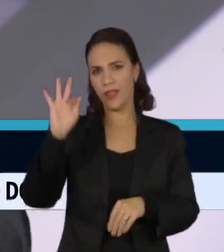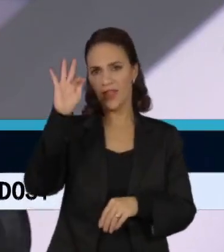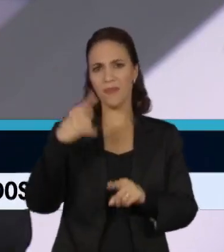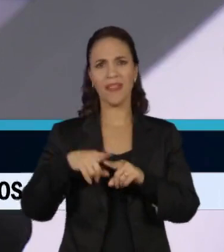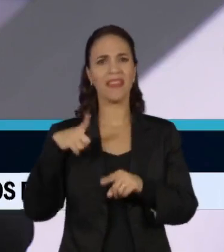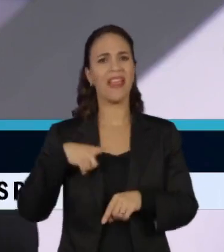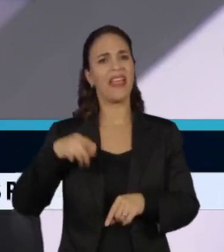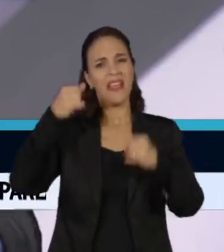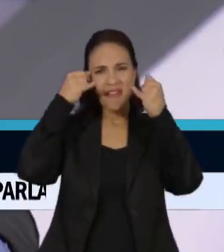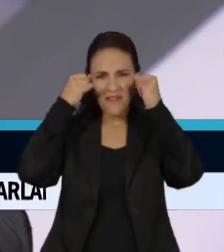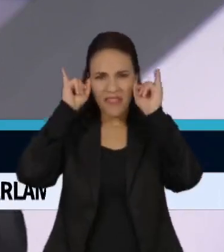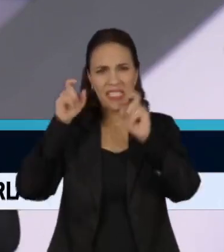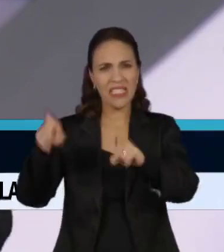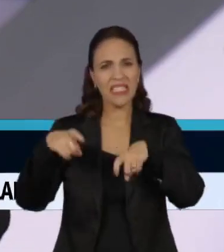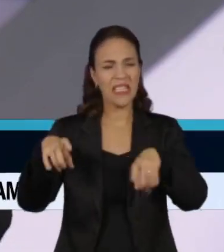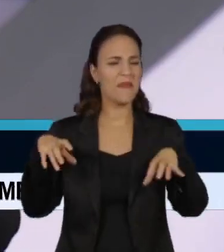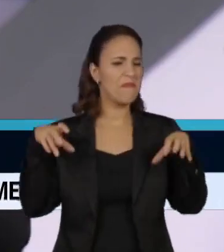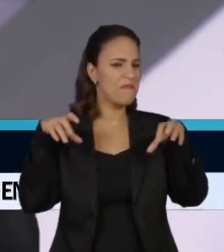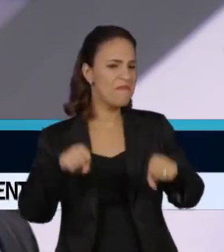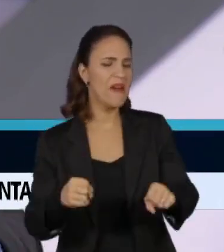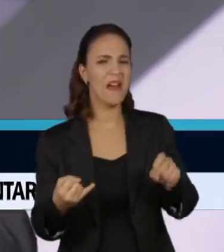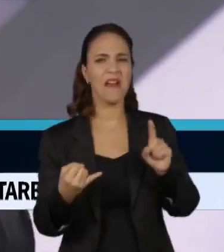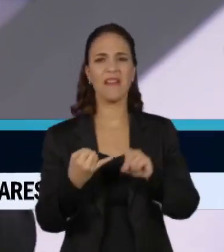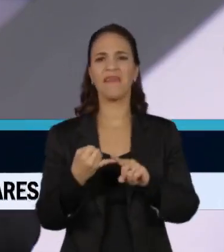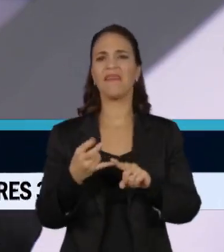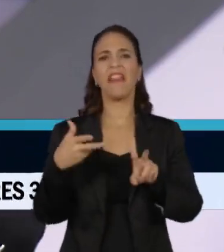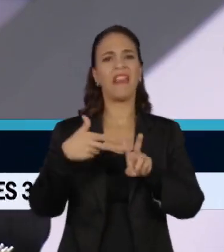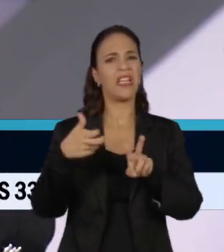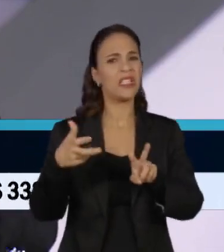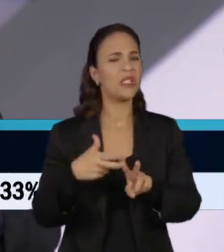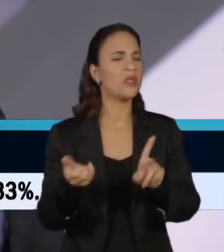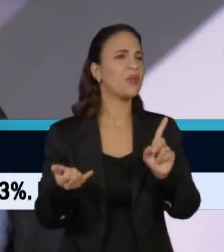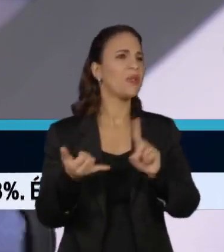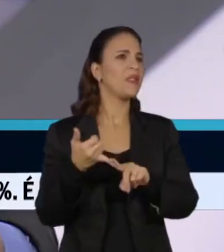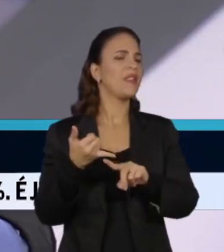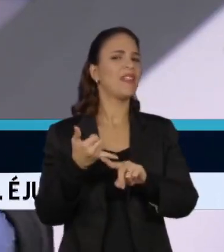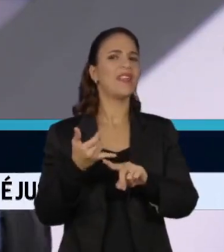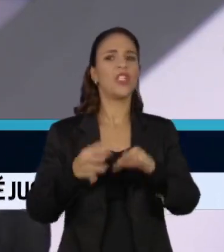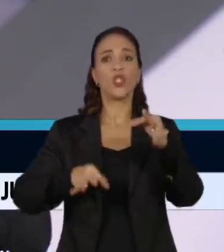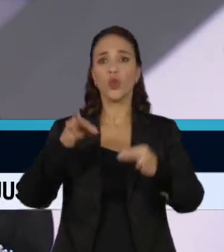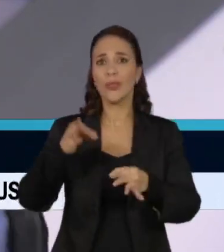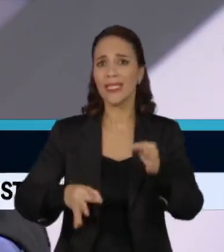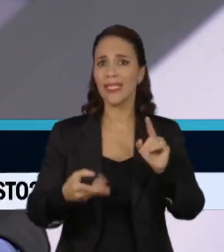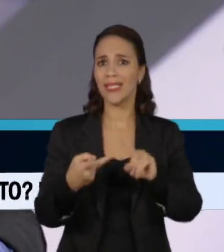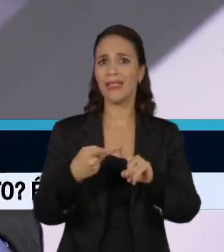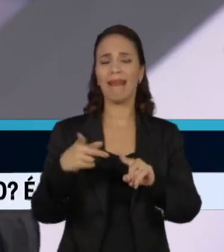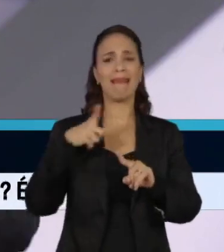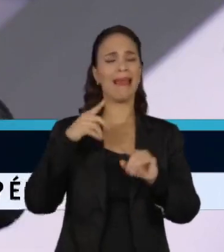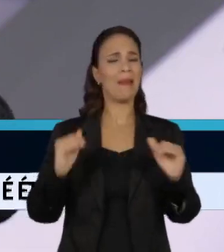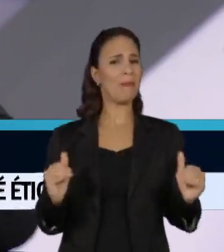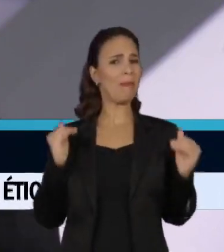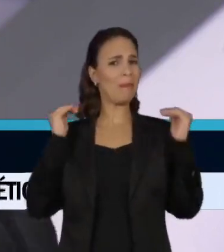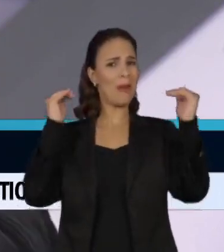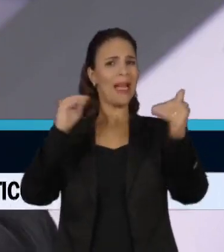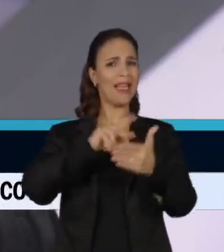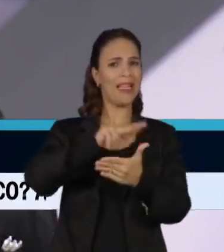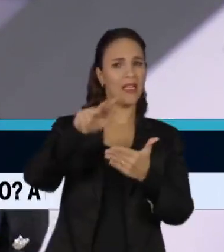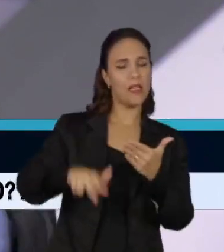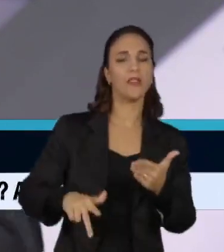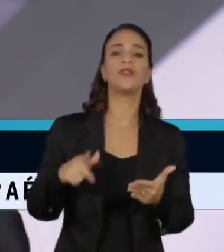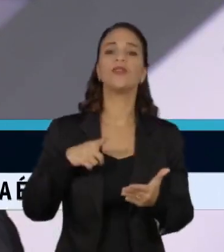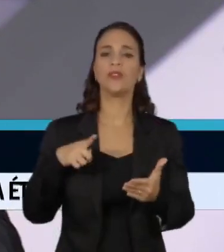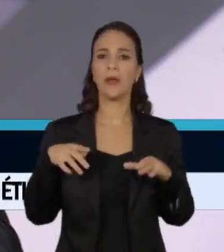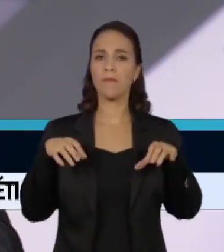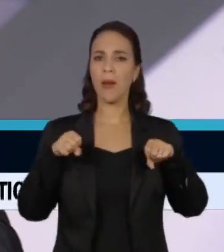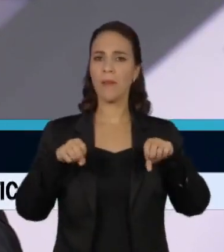fazendeiro, tem poceiro, tem índio, tem juízes, tem desembagadores, olha, tem de tudo e